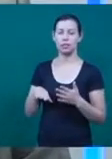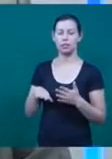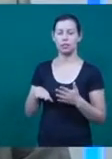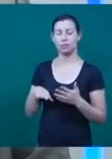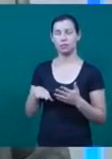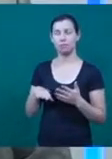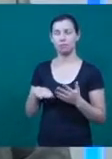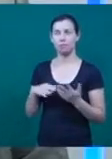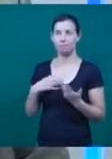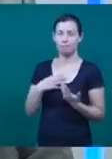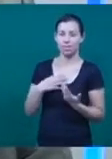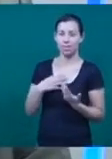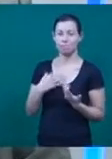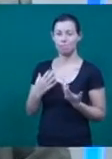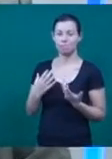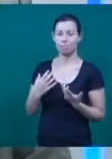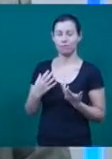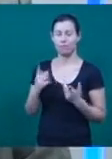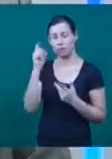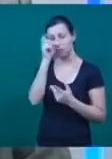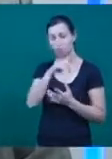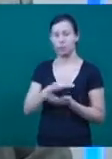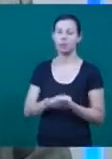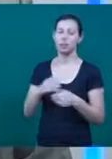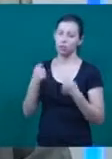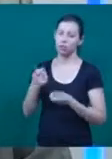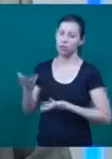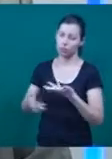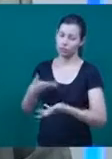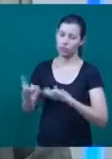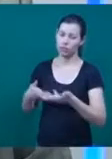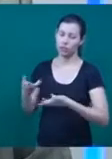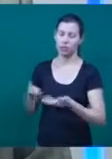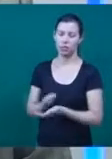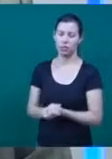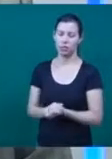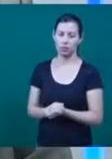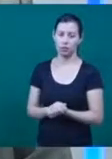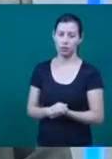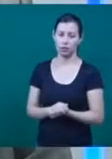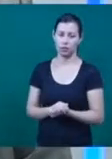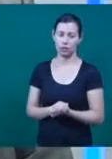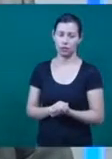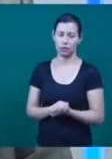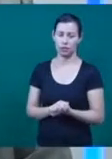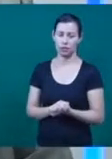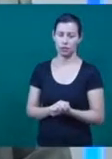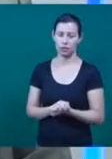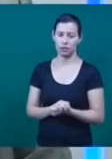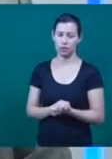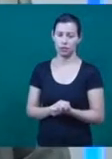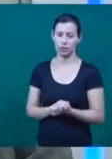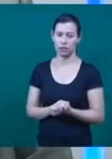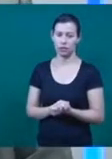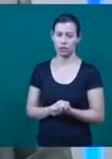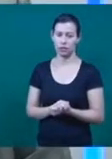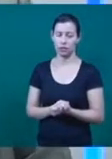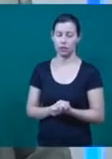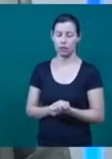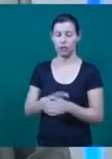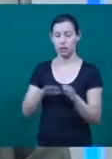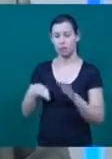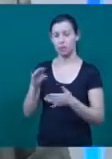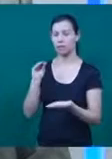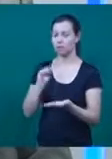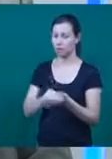intrínsecos a cada um dos partos. Os cuidados, eles devem ser bem acompanhados. E uma situação que é bem difícil,